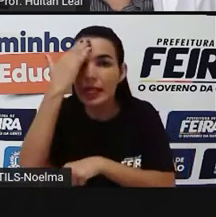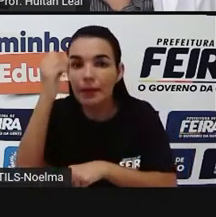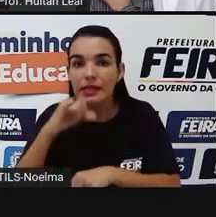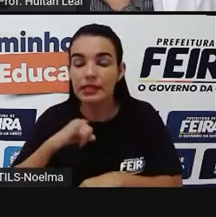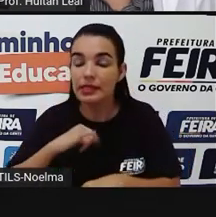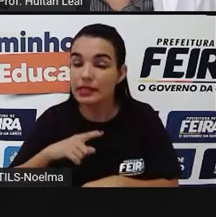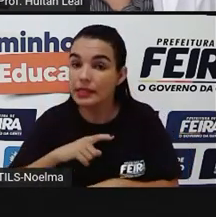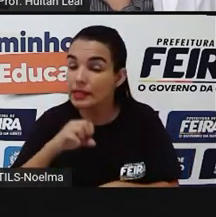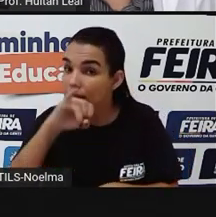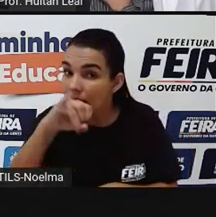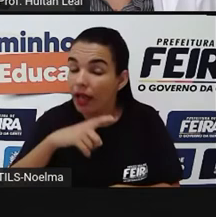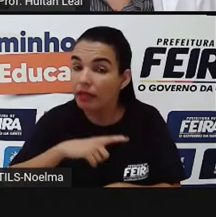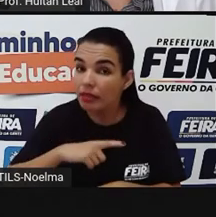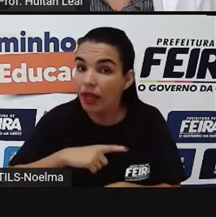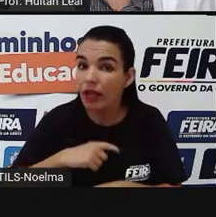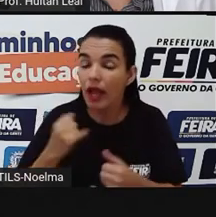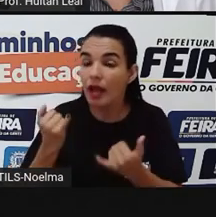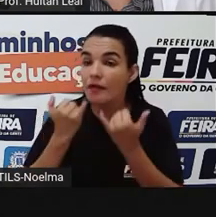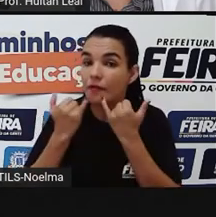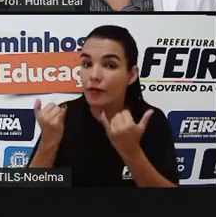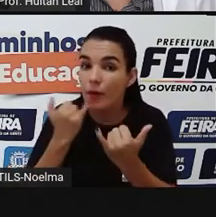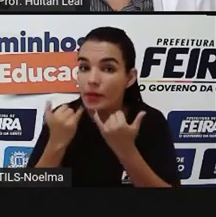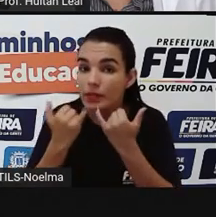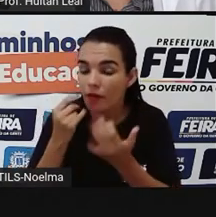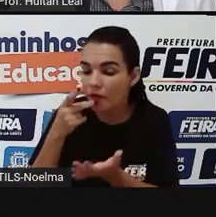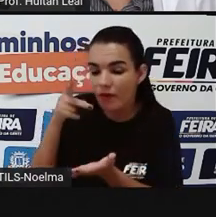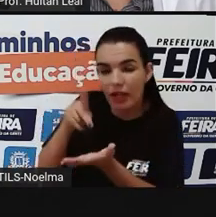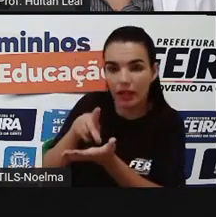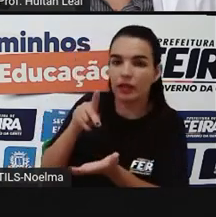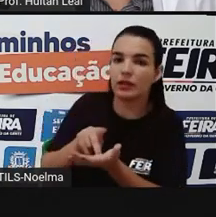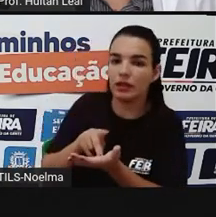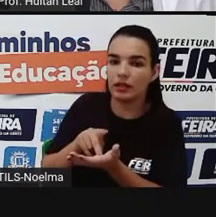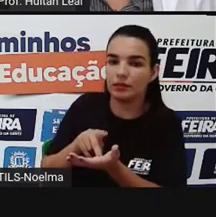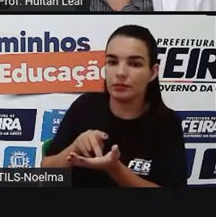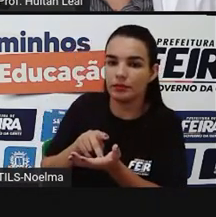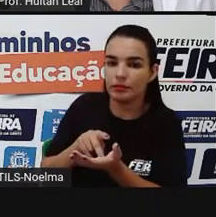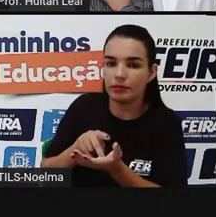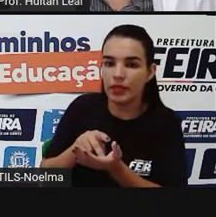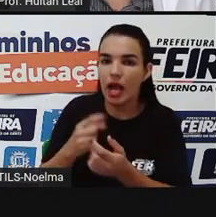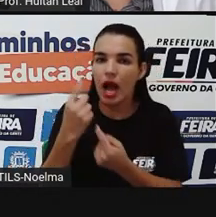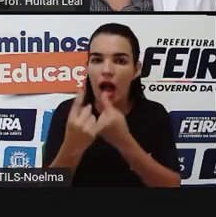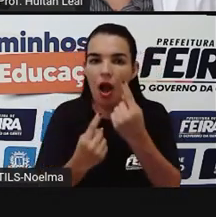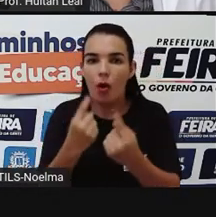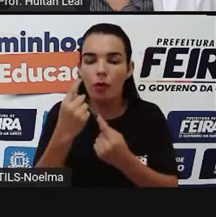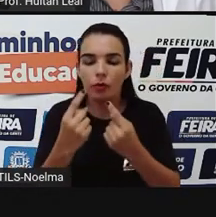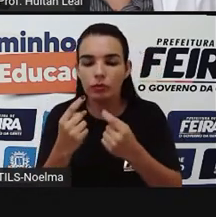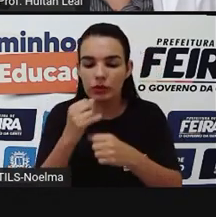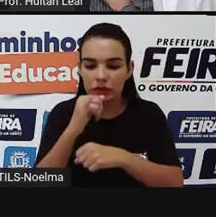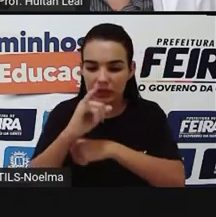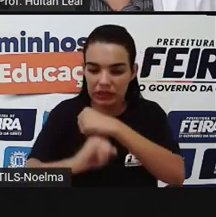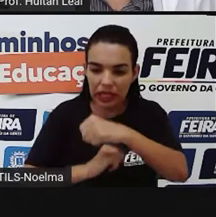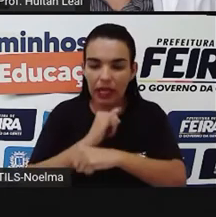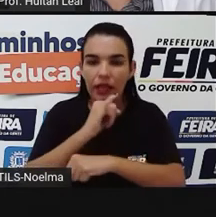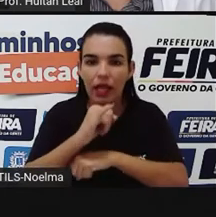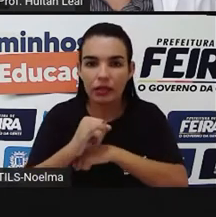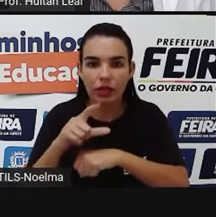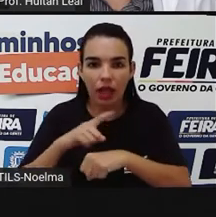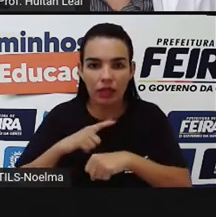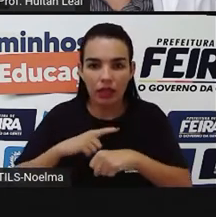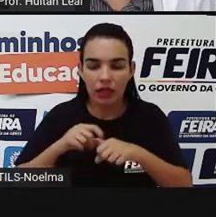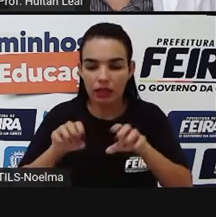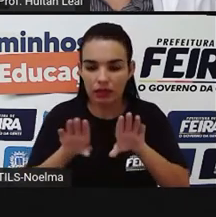também criam setores para checagem de informação. Então, o importante é você ter